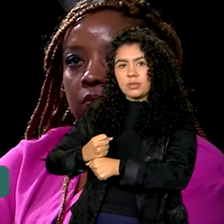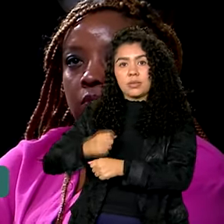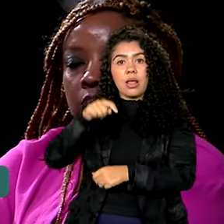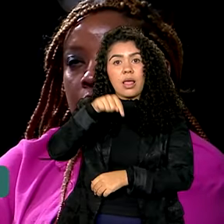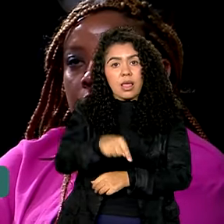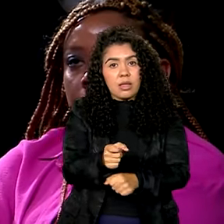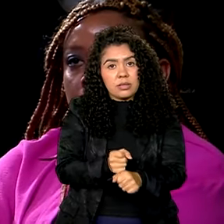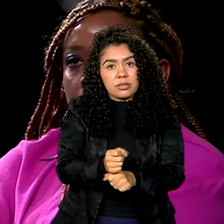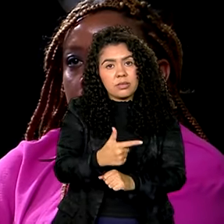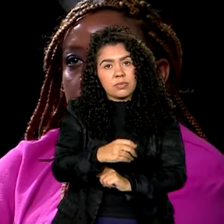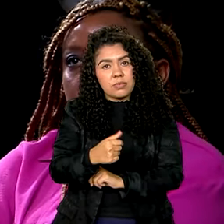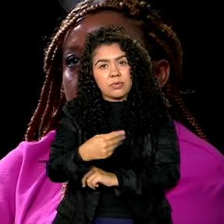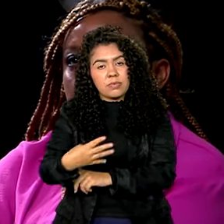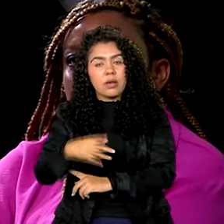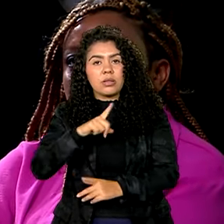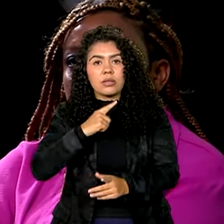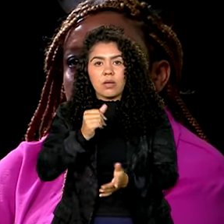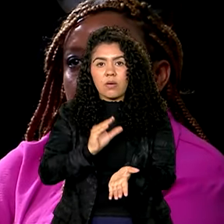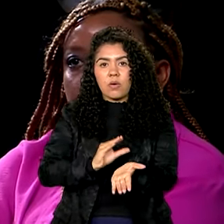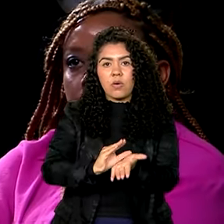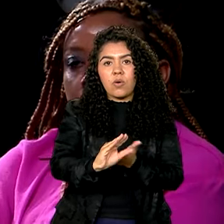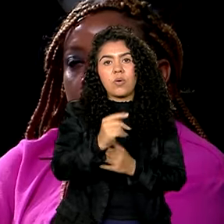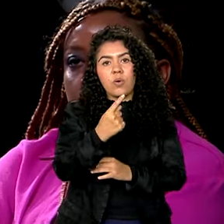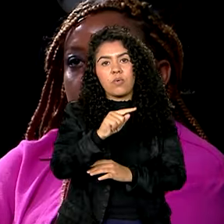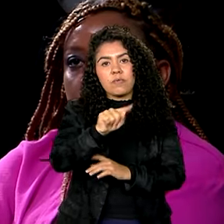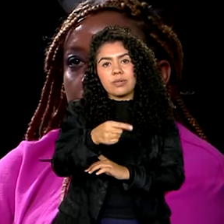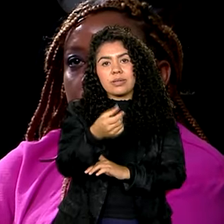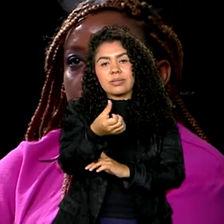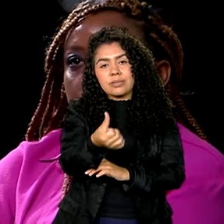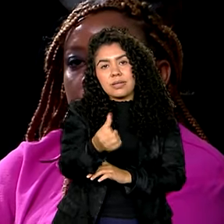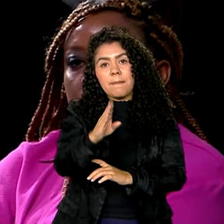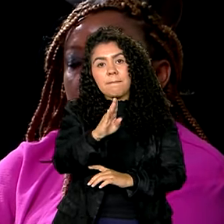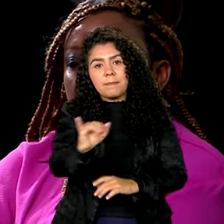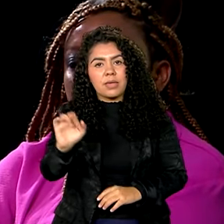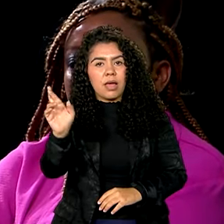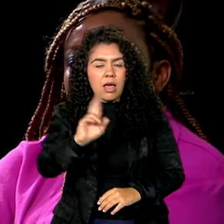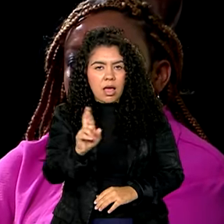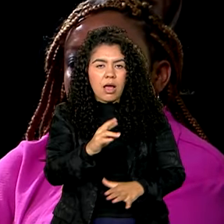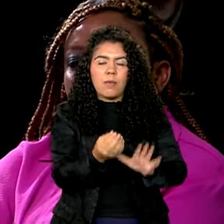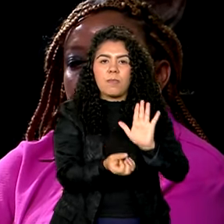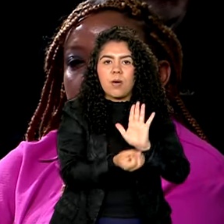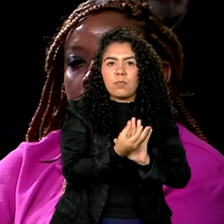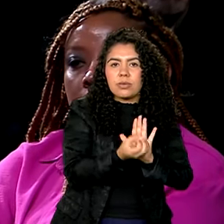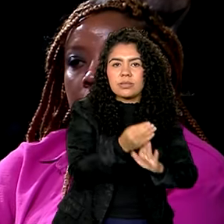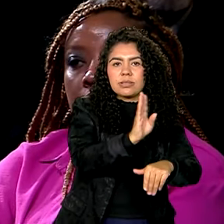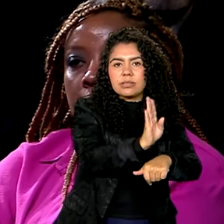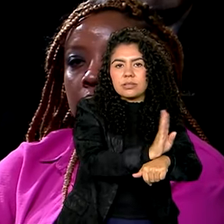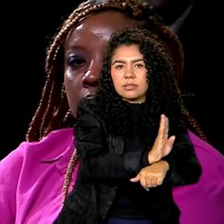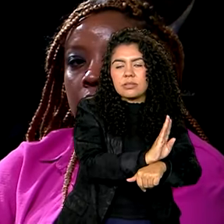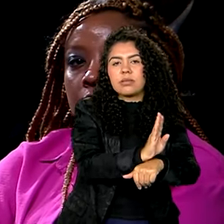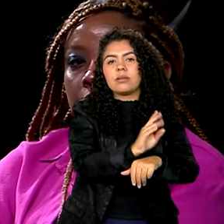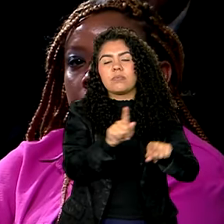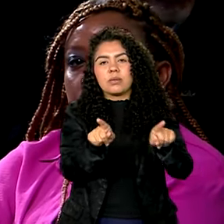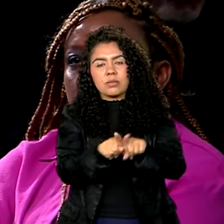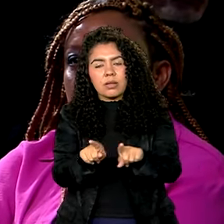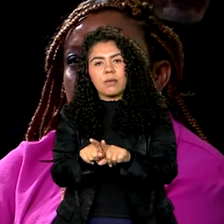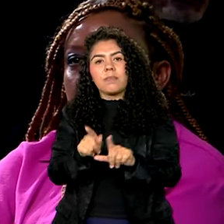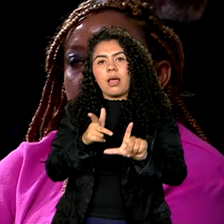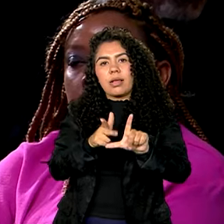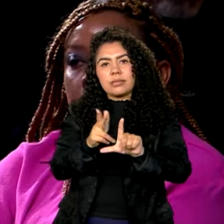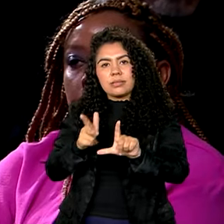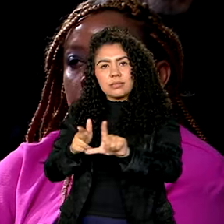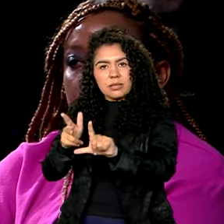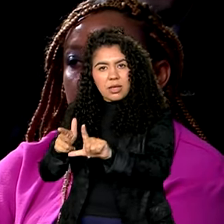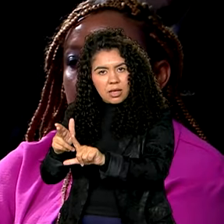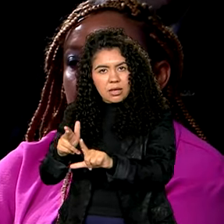previstos novos investimentos no valor de 1,6 bilhão para a produção de filmes e séries brasileiras, o maior investimento da série histórica